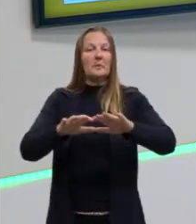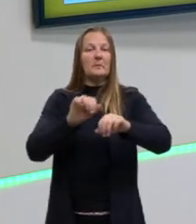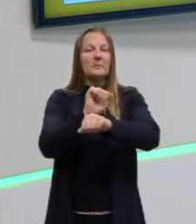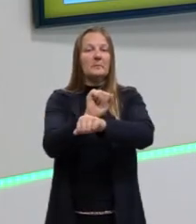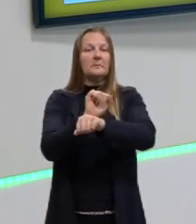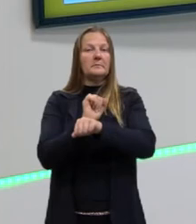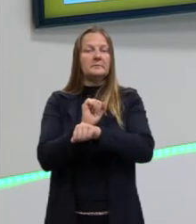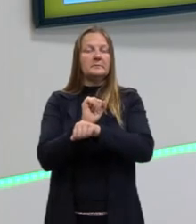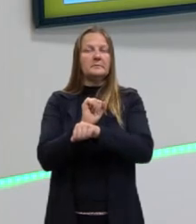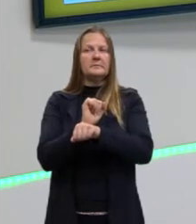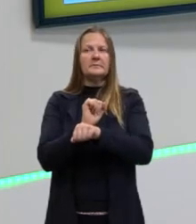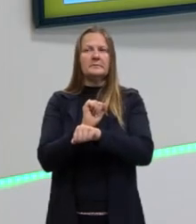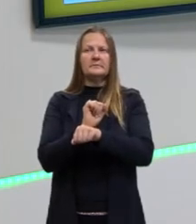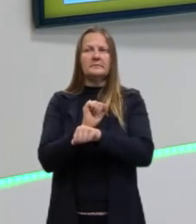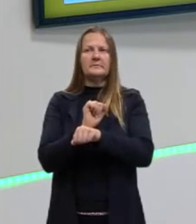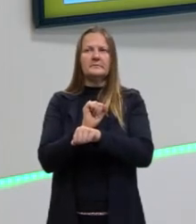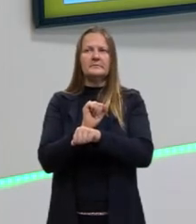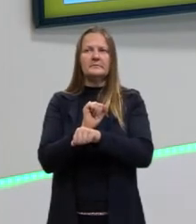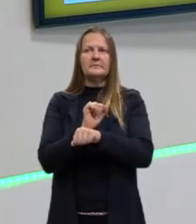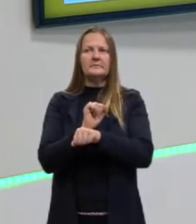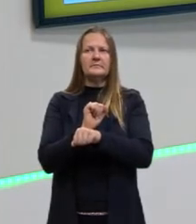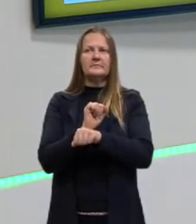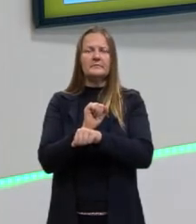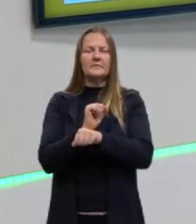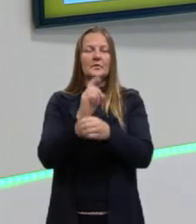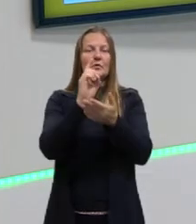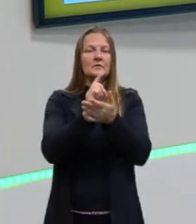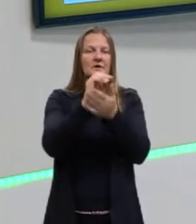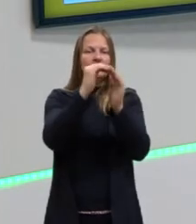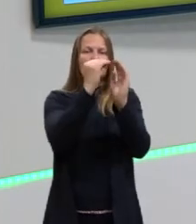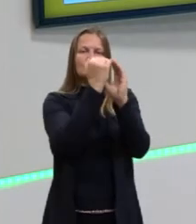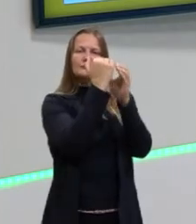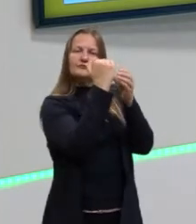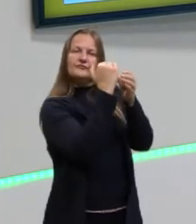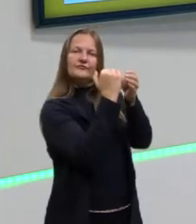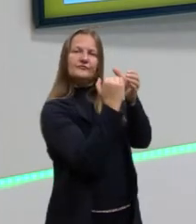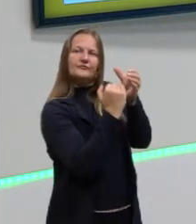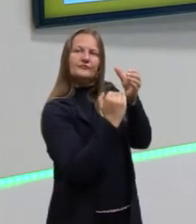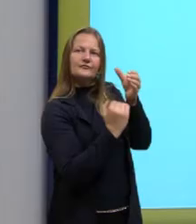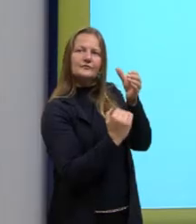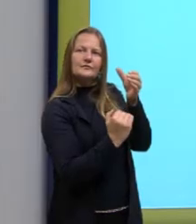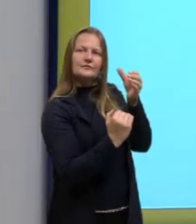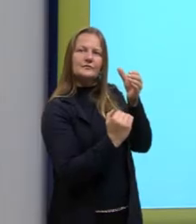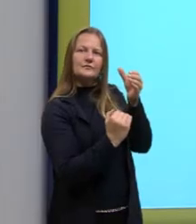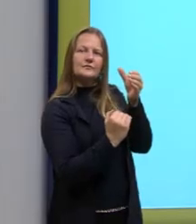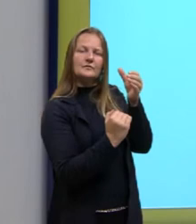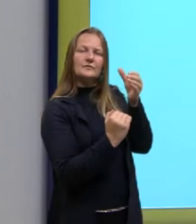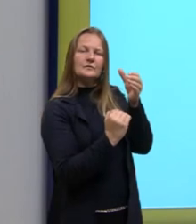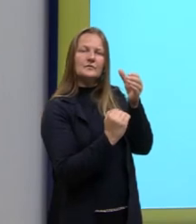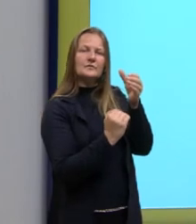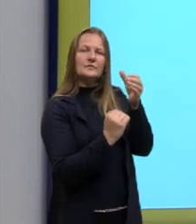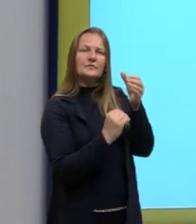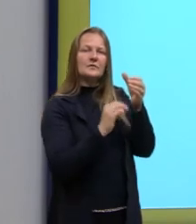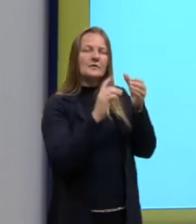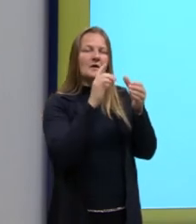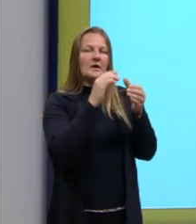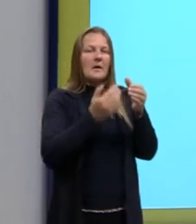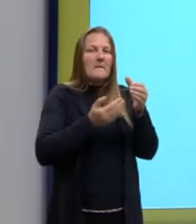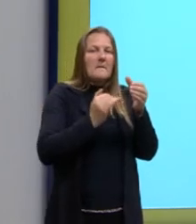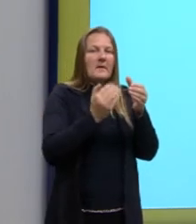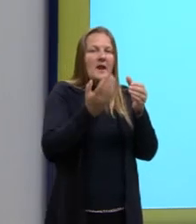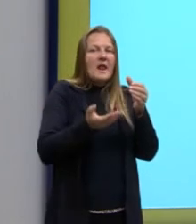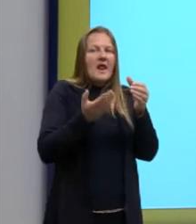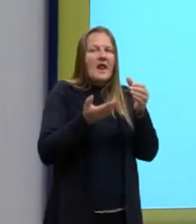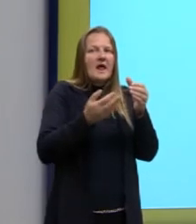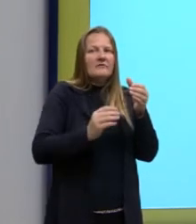como diz aqui na figura, o mais denso desce por causa da gravidade, mas demora um pouquinho, Precisa